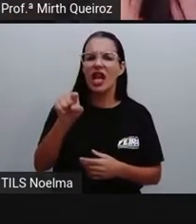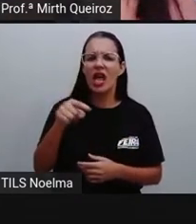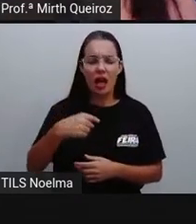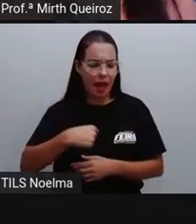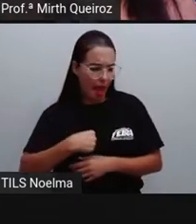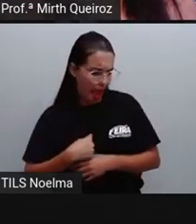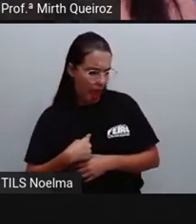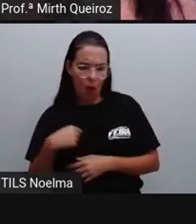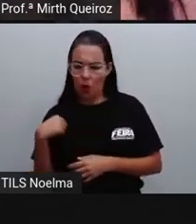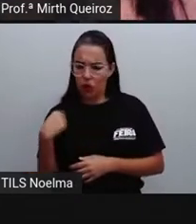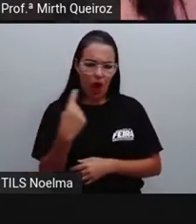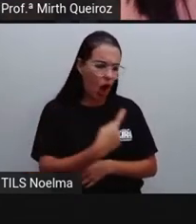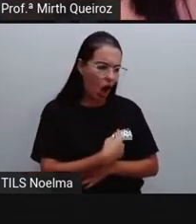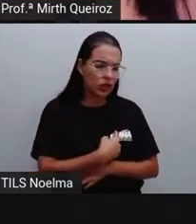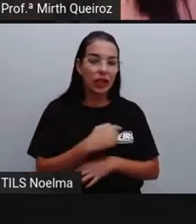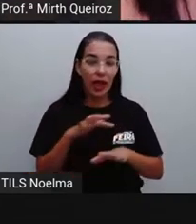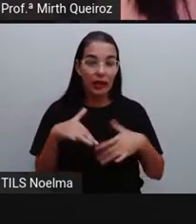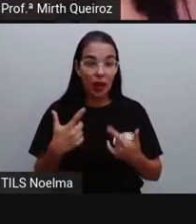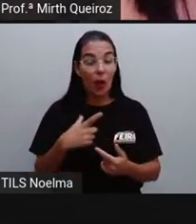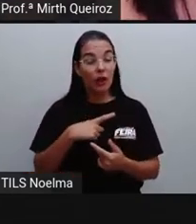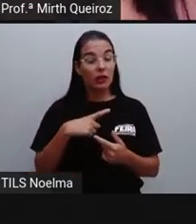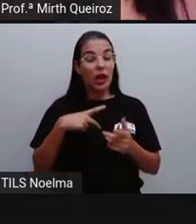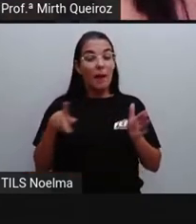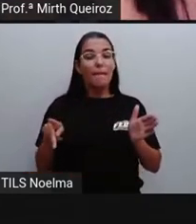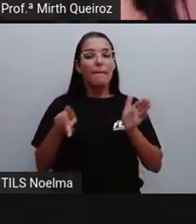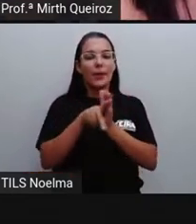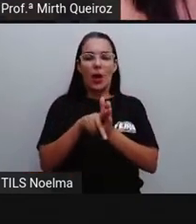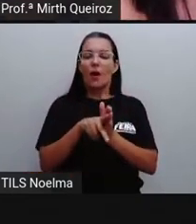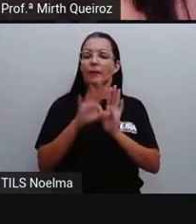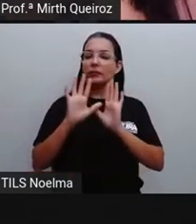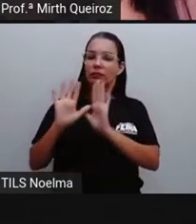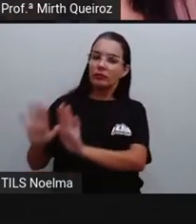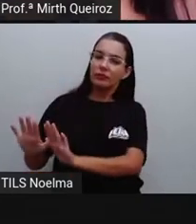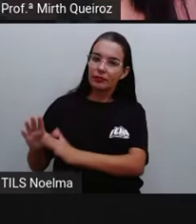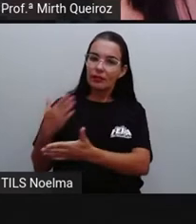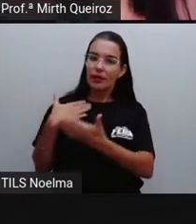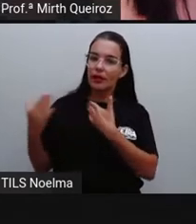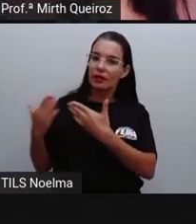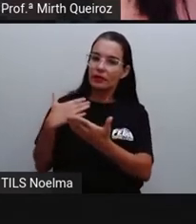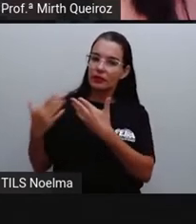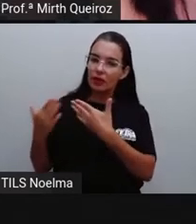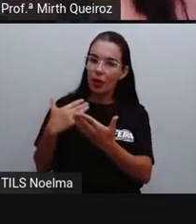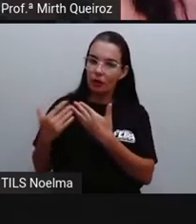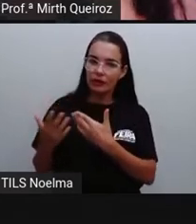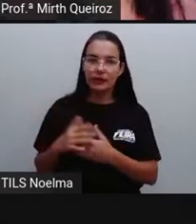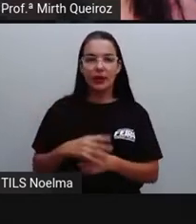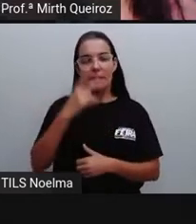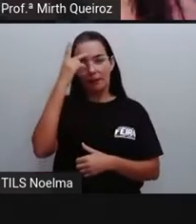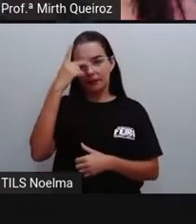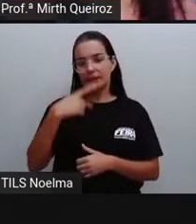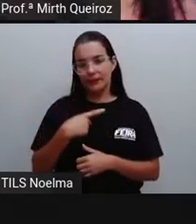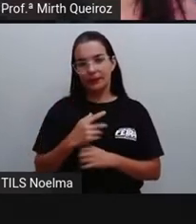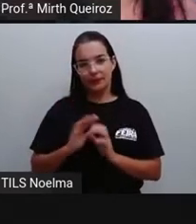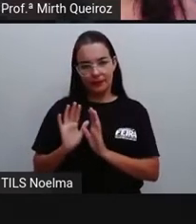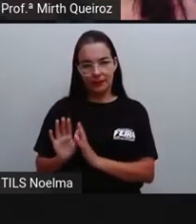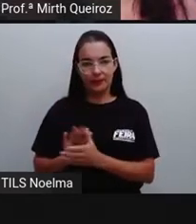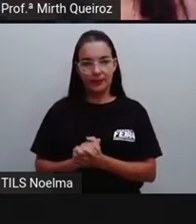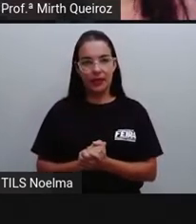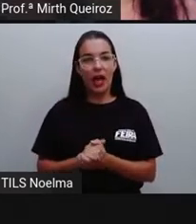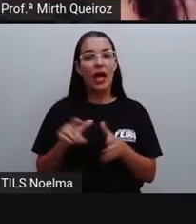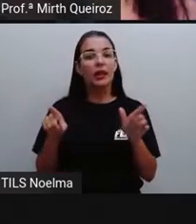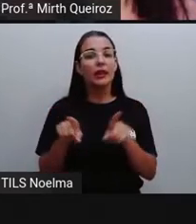dia que nós fomos, né? Então, vai ter essa questão da intimidade, da pessoalidade, né? Dentro da carta.